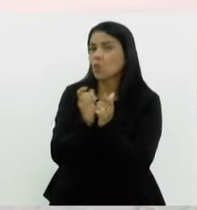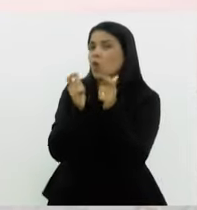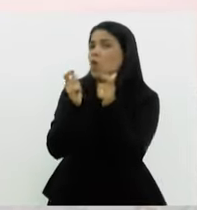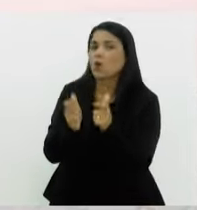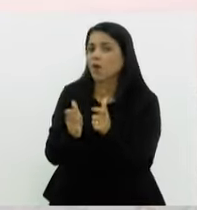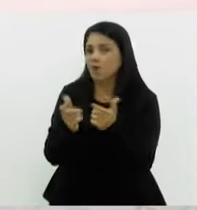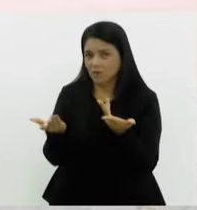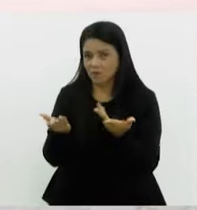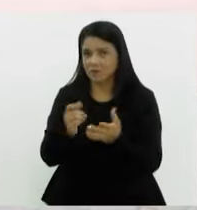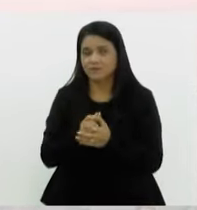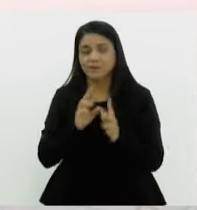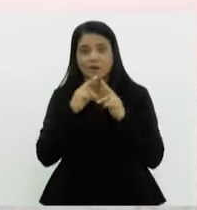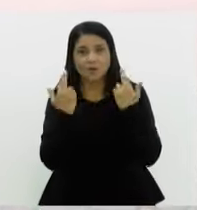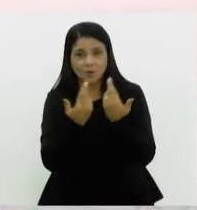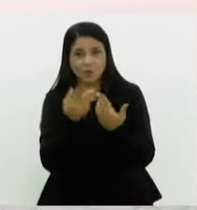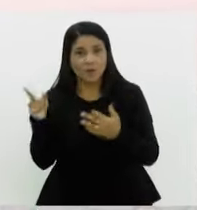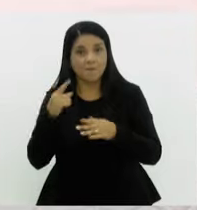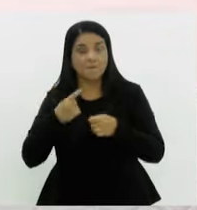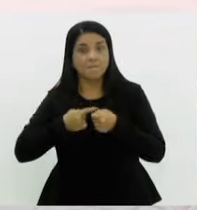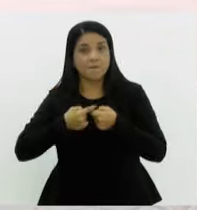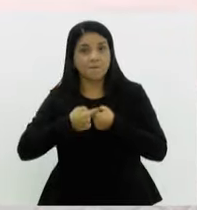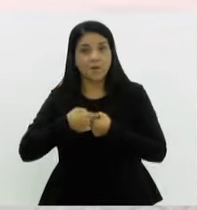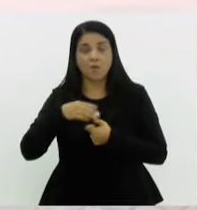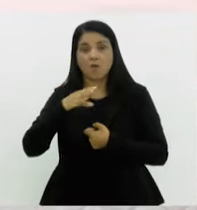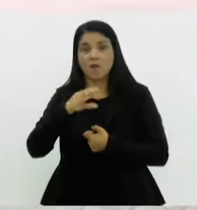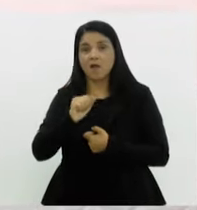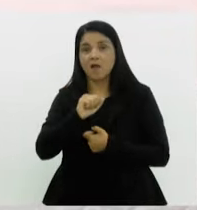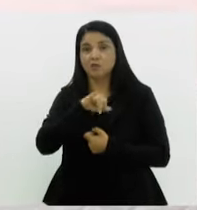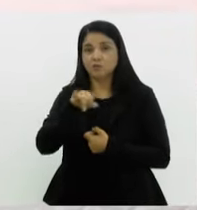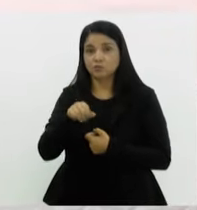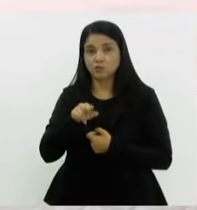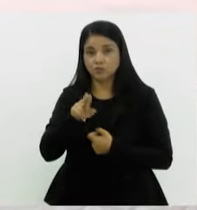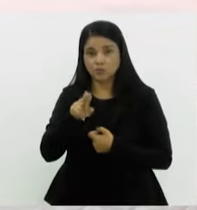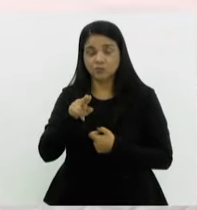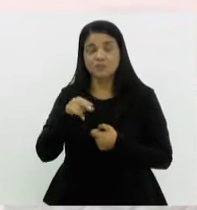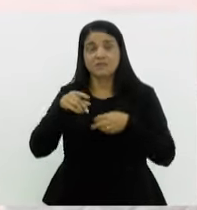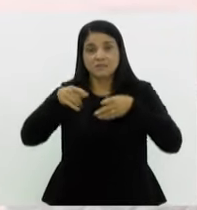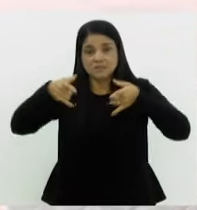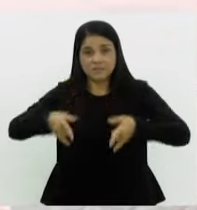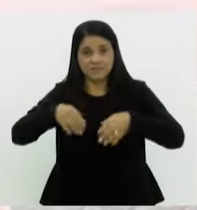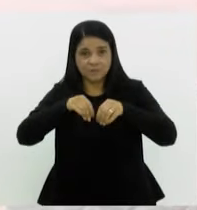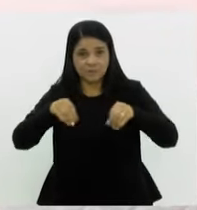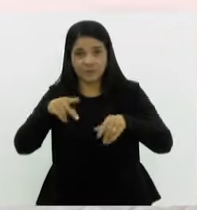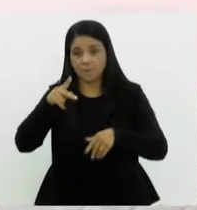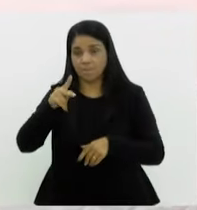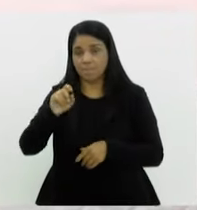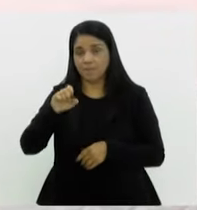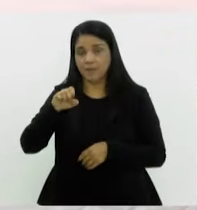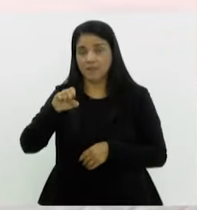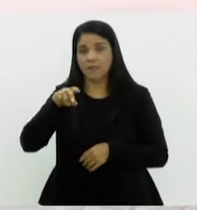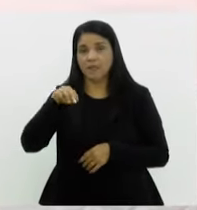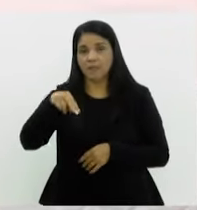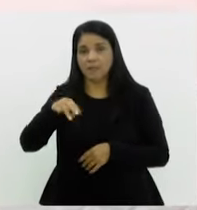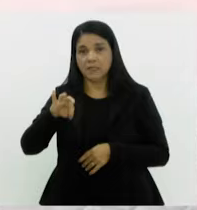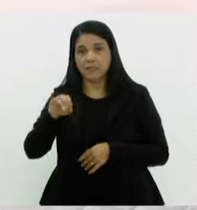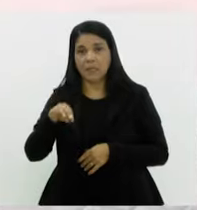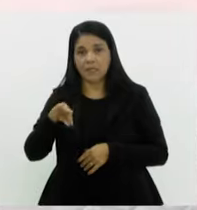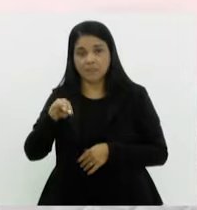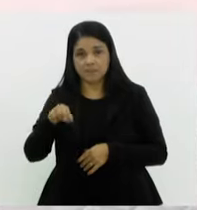essas reuniões? Então, acontece lá no bairro do Caju, no crematório e cemitério da Penitência, que é a rua Dom Manuel Gomes,